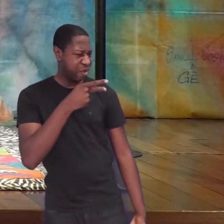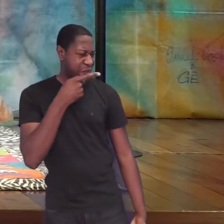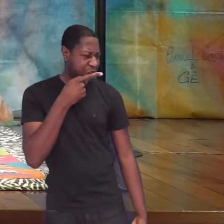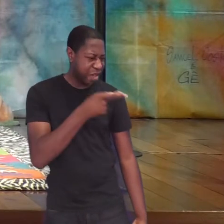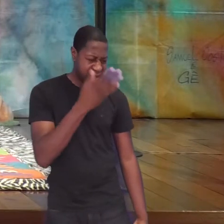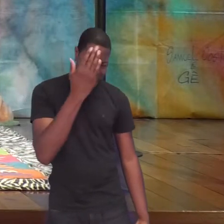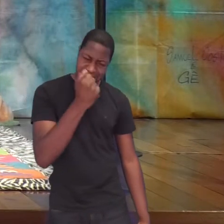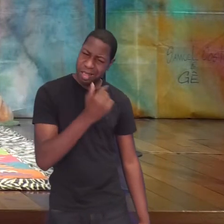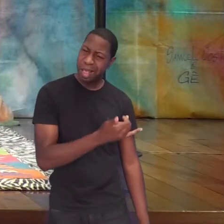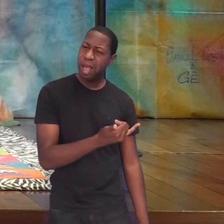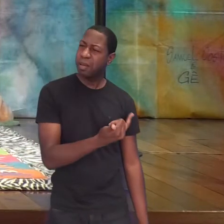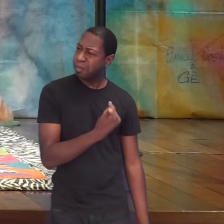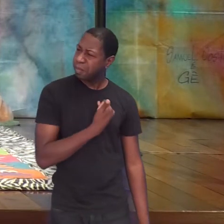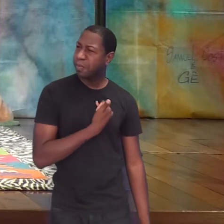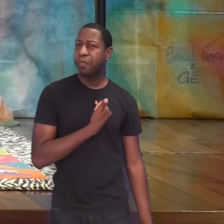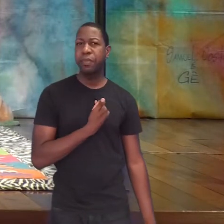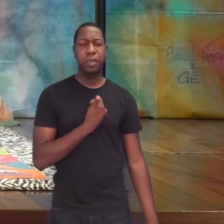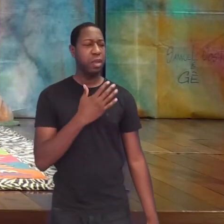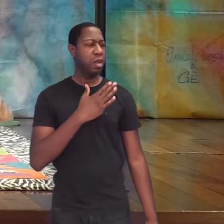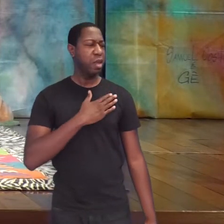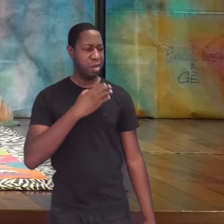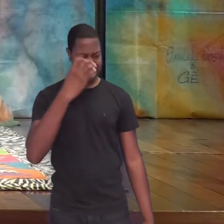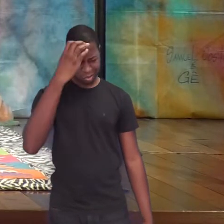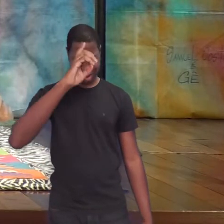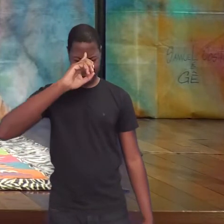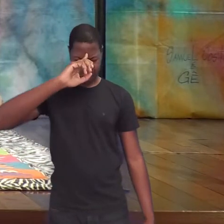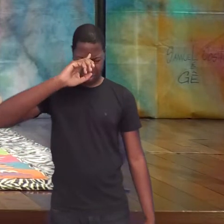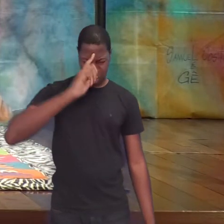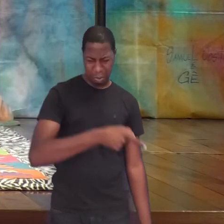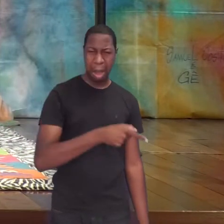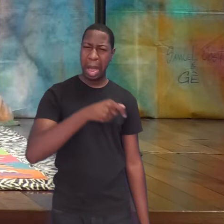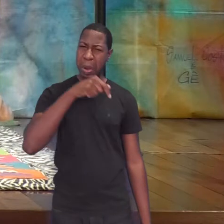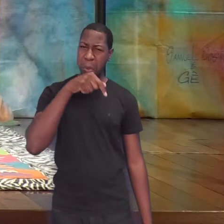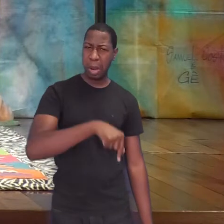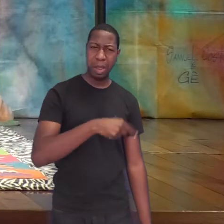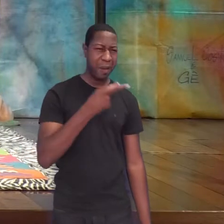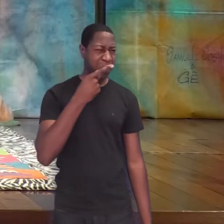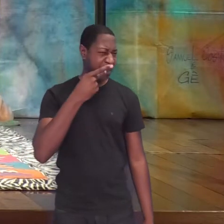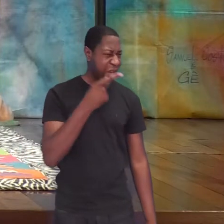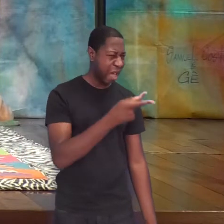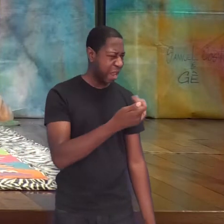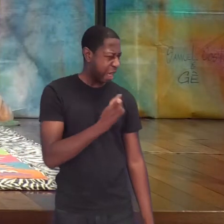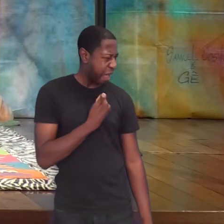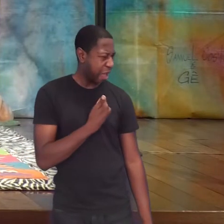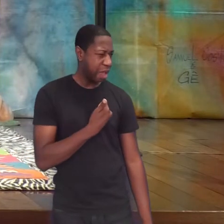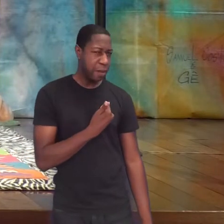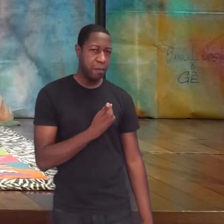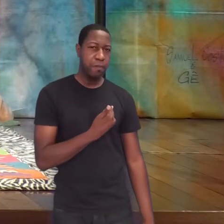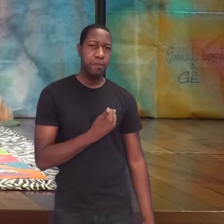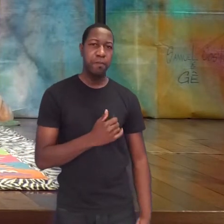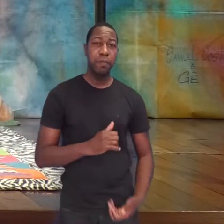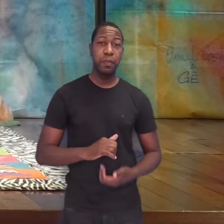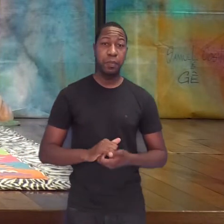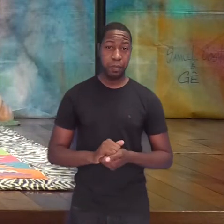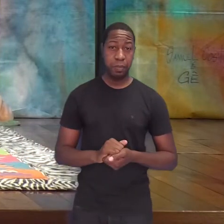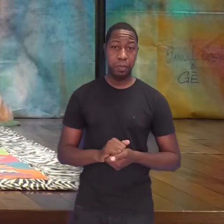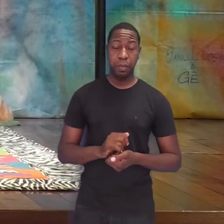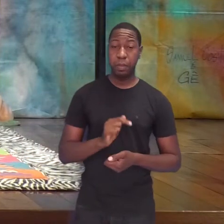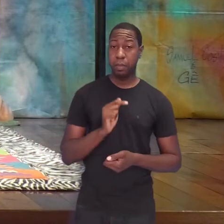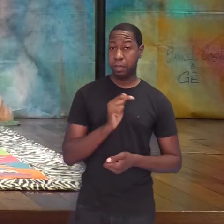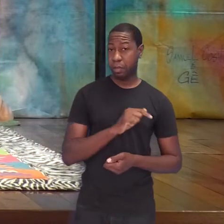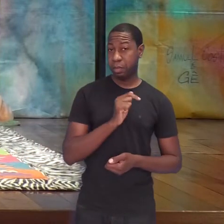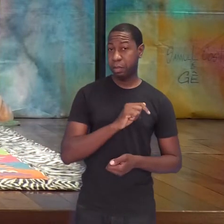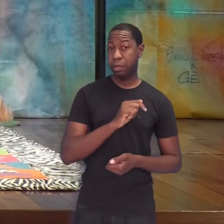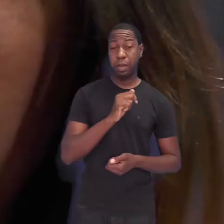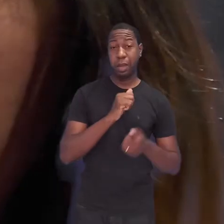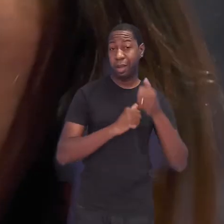tem alguma coisa para me dizer. E eu sou o rei, eu a que mando aqui, dizem, bucha. A menina continuou